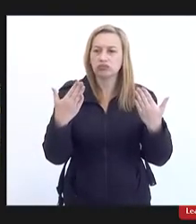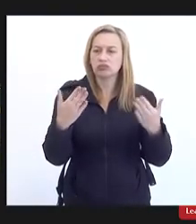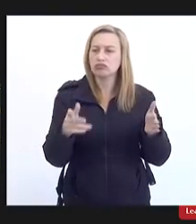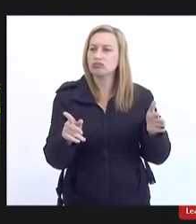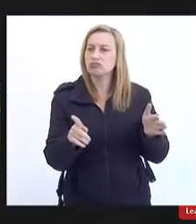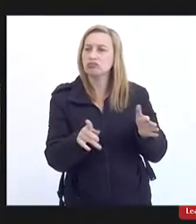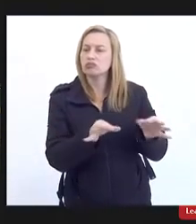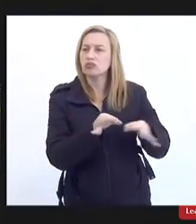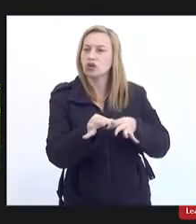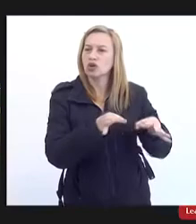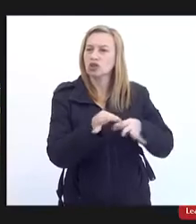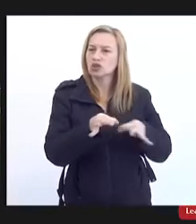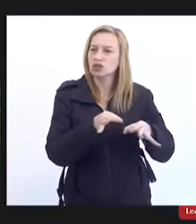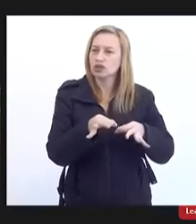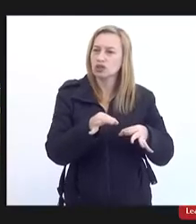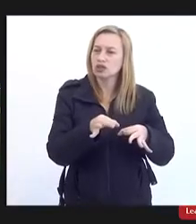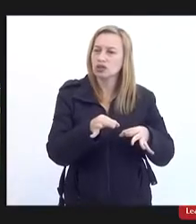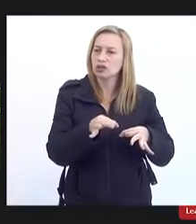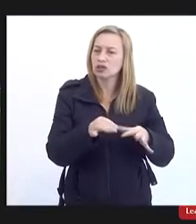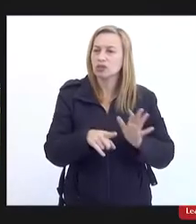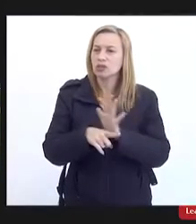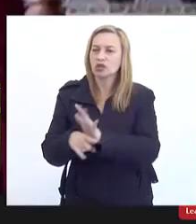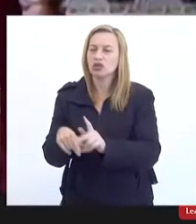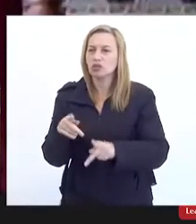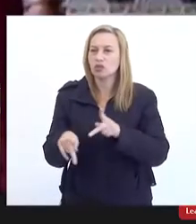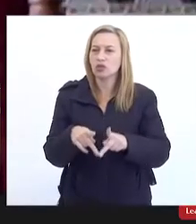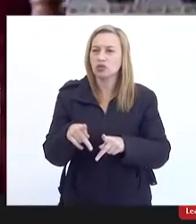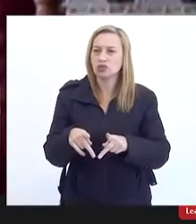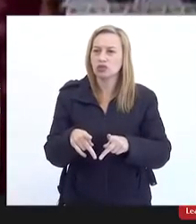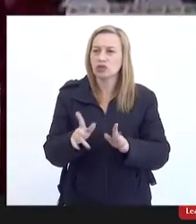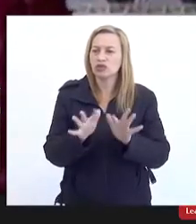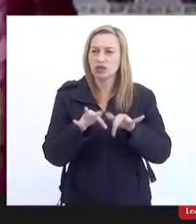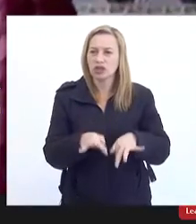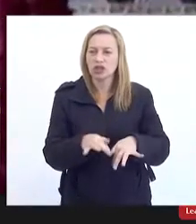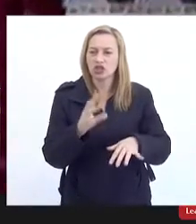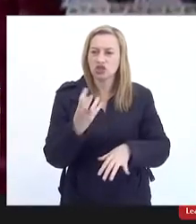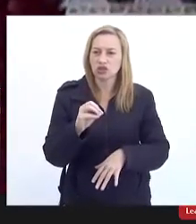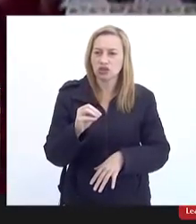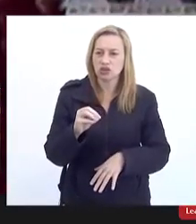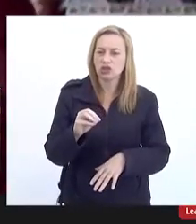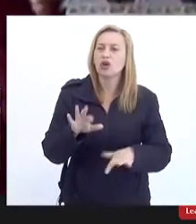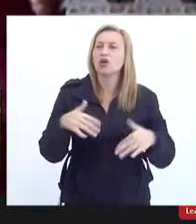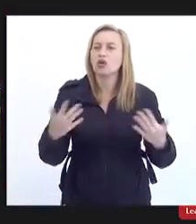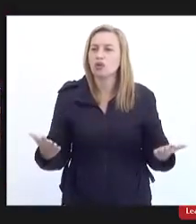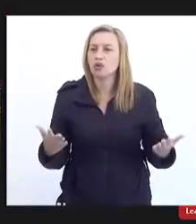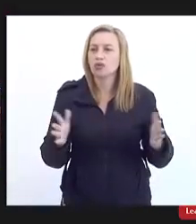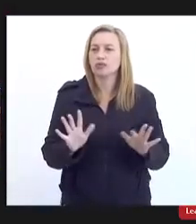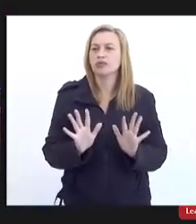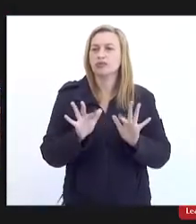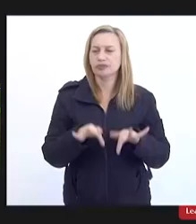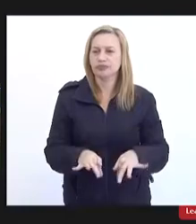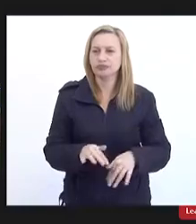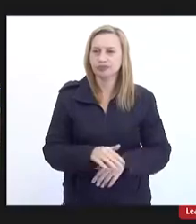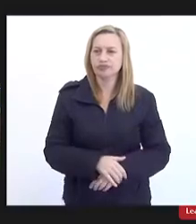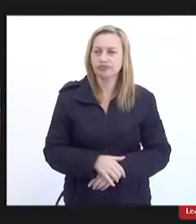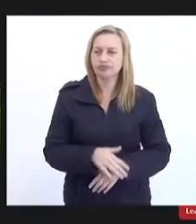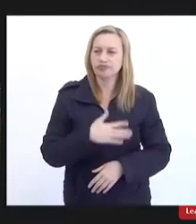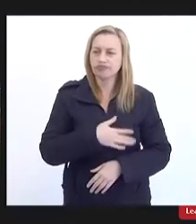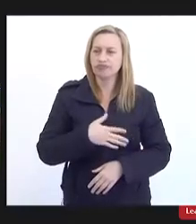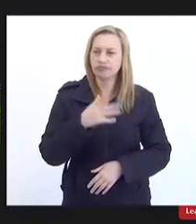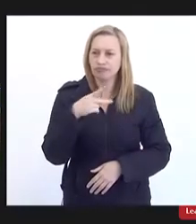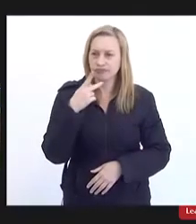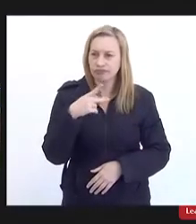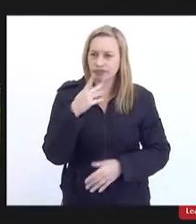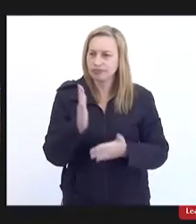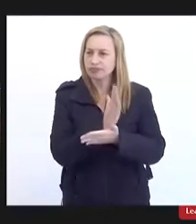poder para uma autarquia municipal para concluir quais fontes então para concluir a gente gostaria de estar deixando aqui